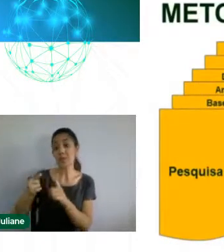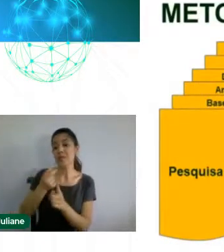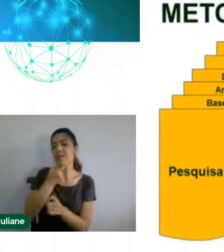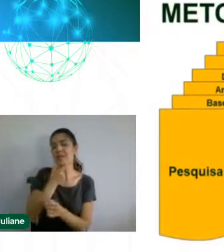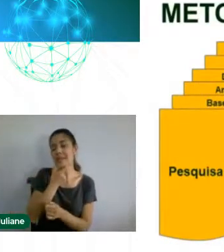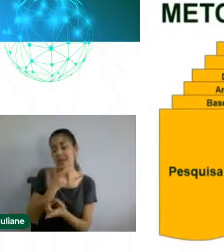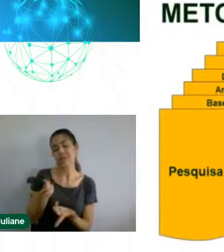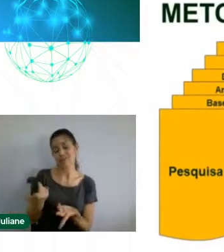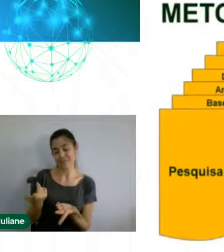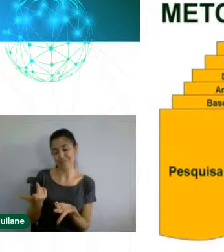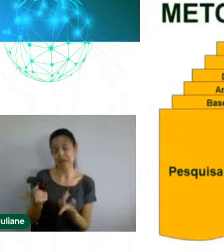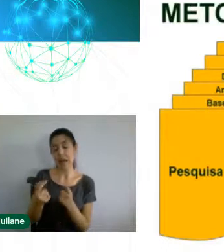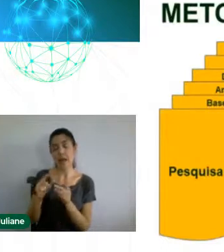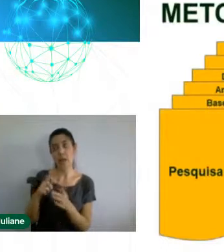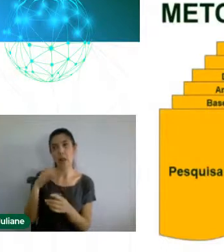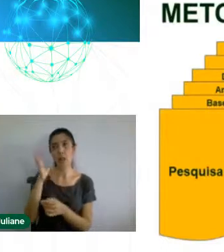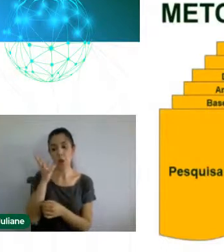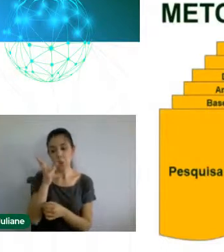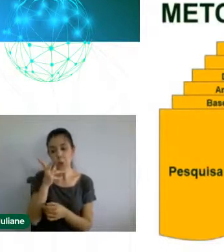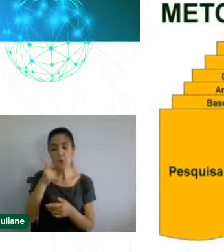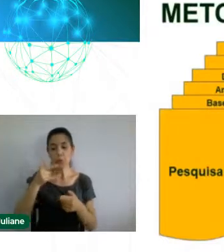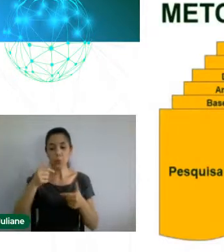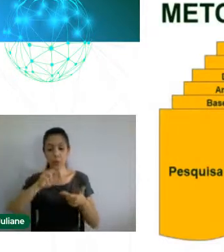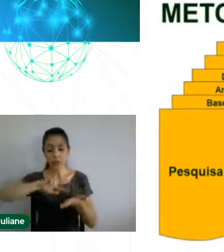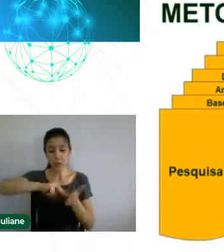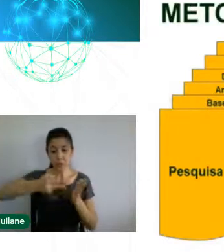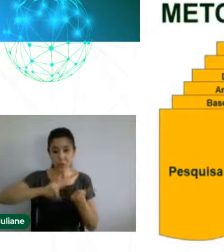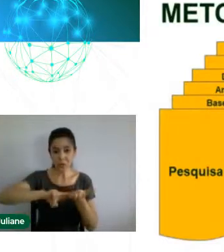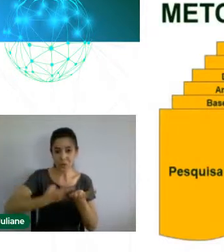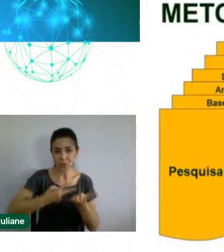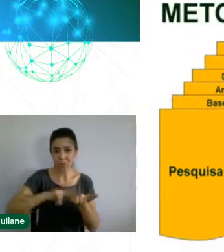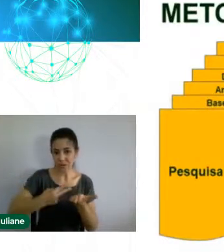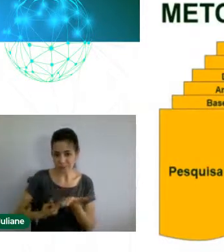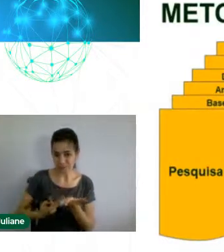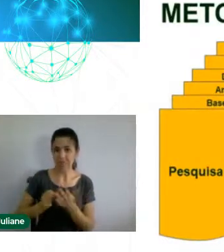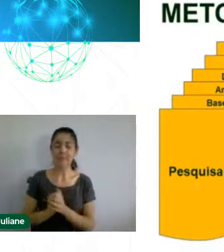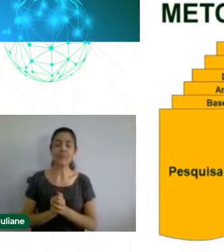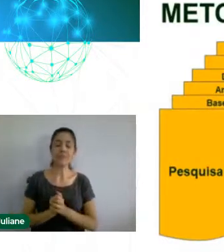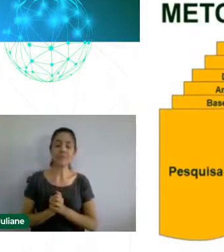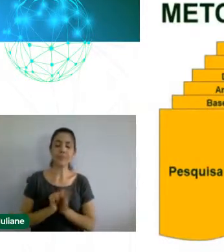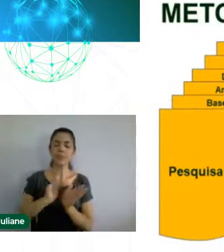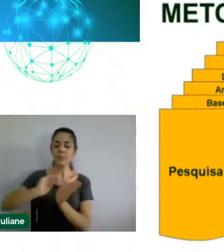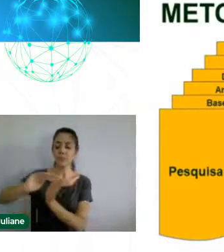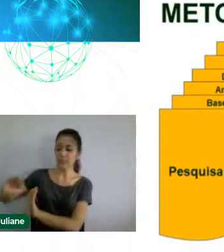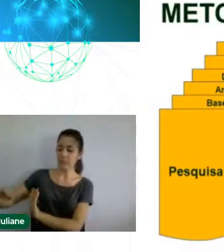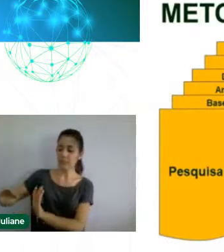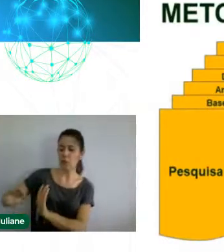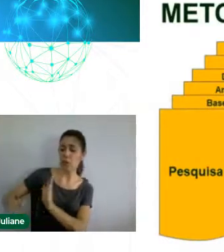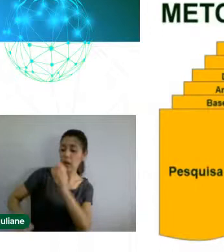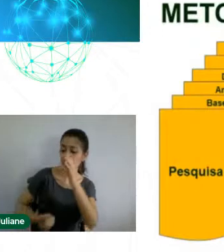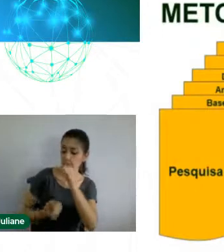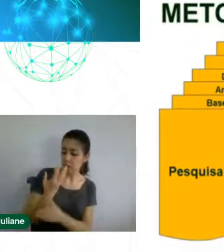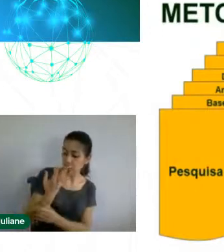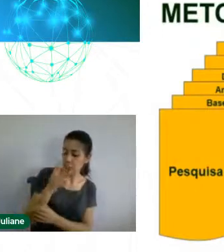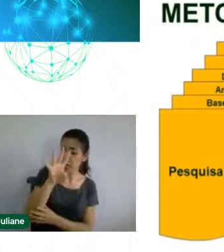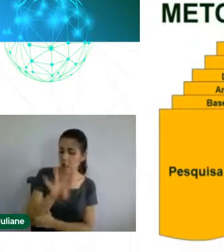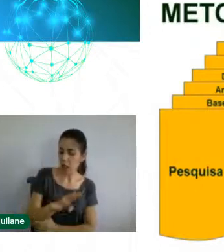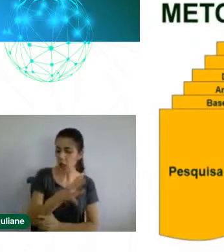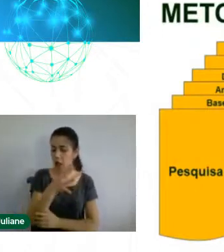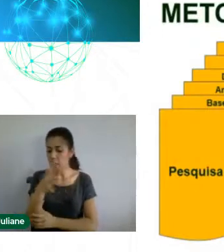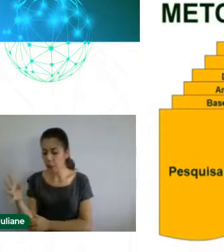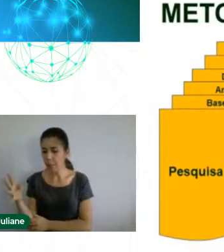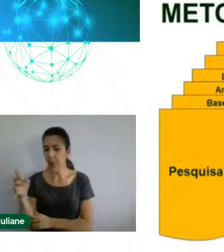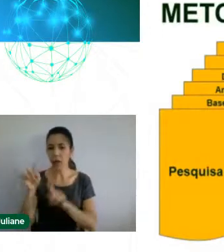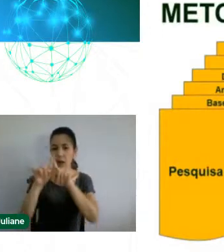período de tempo da equipe. Após isso, se foi realizada a criação de tabelas e quadros e também o desenvolvimento de imagens que foram utilizadas nas atividades